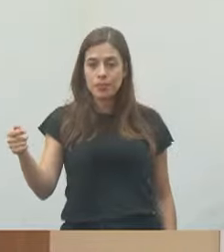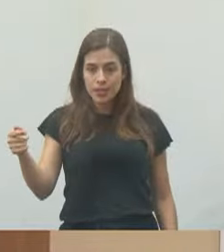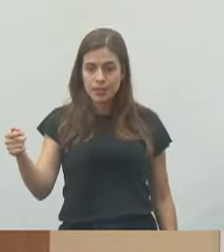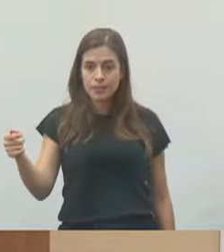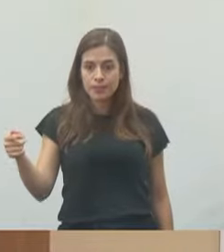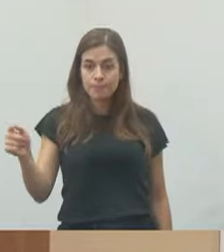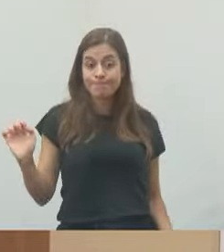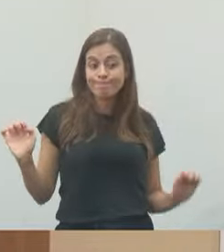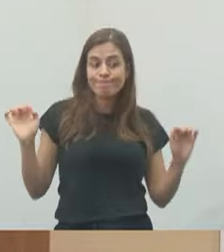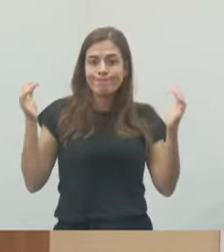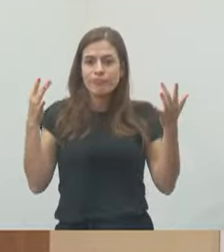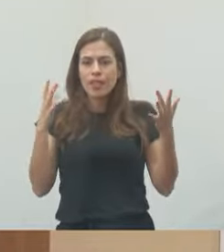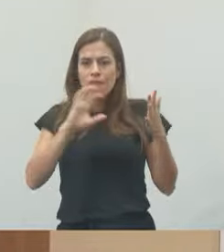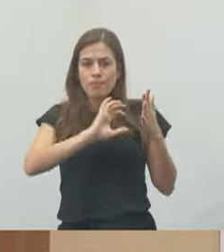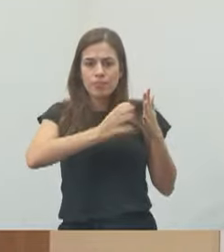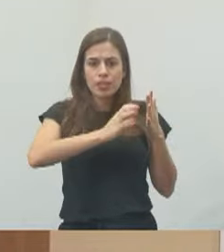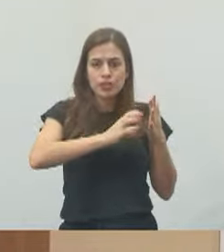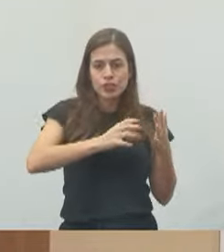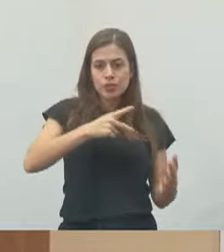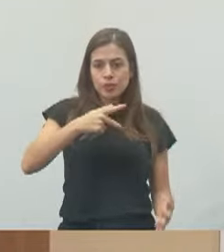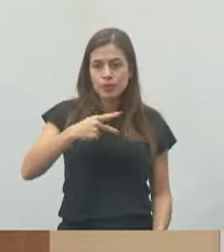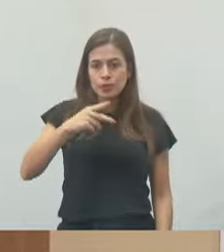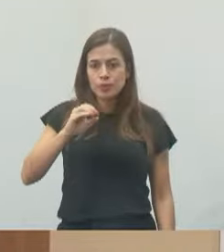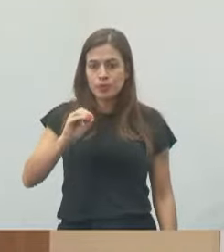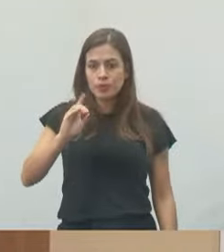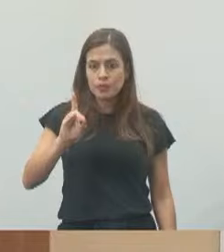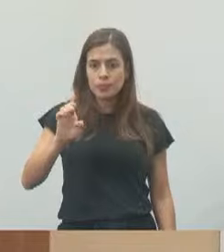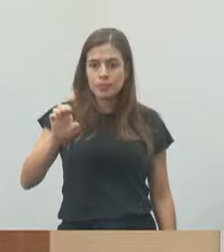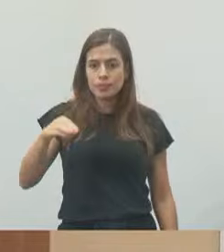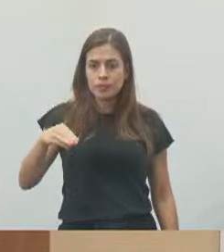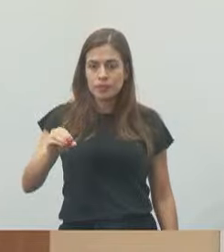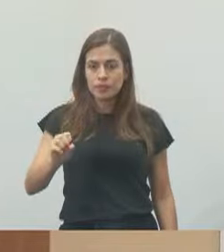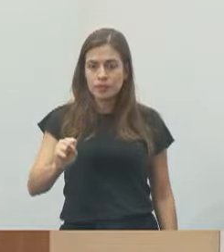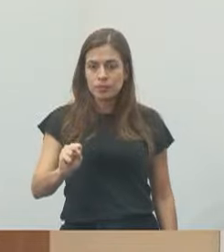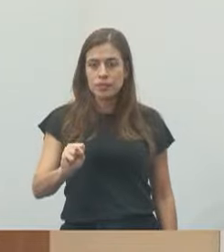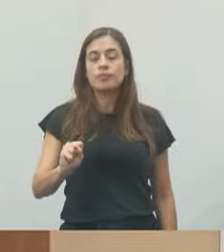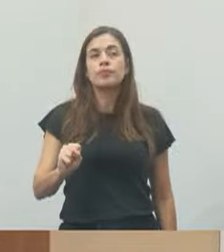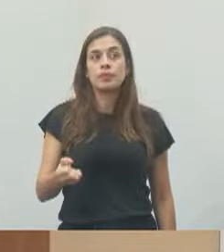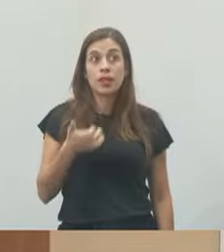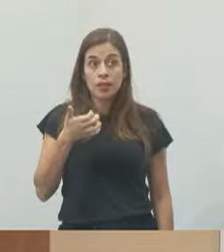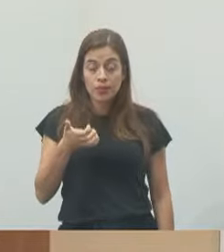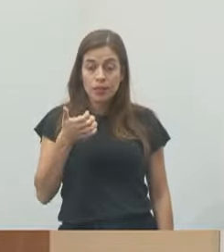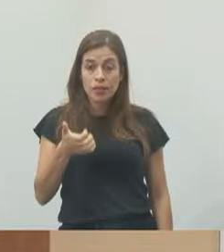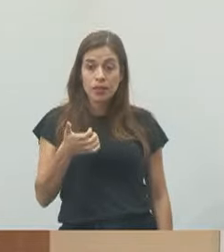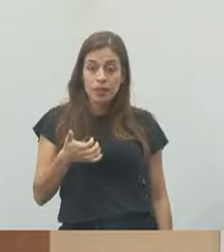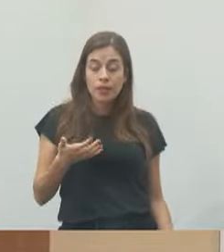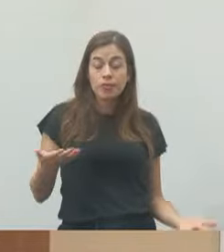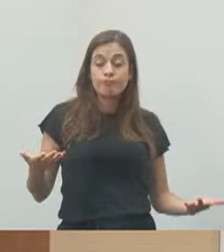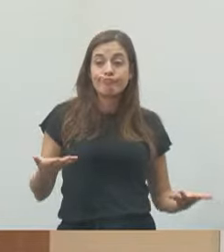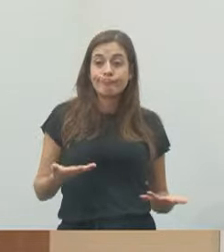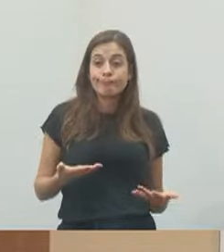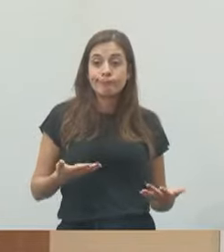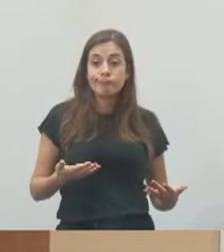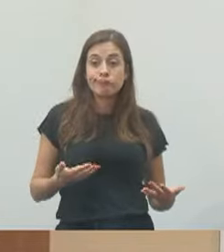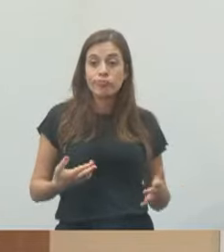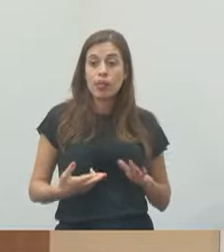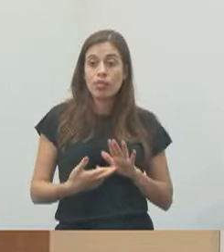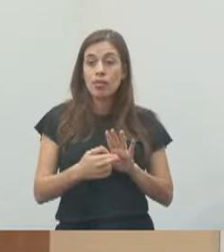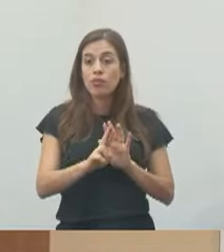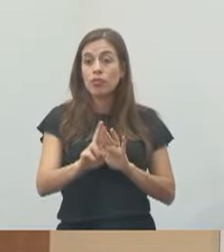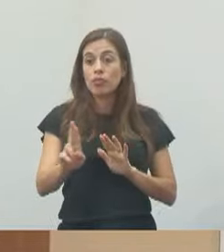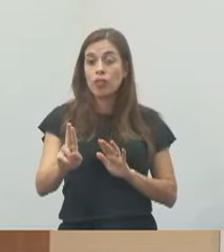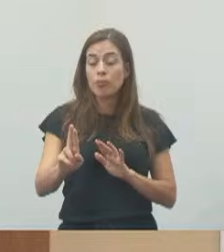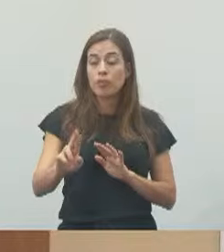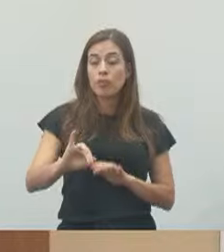eventos do Podemos. Senhor em nome do doutor